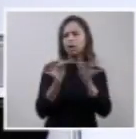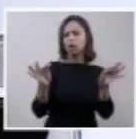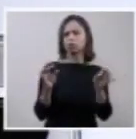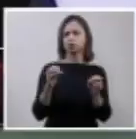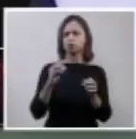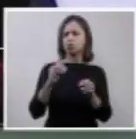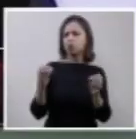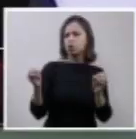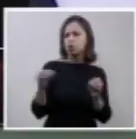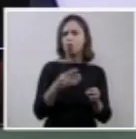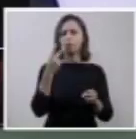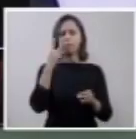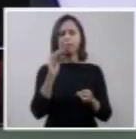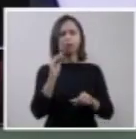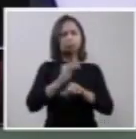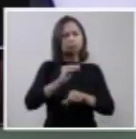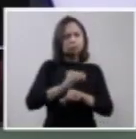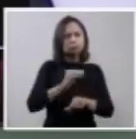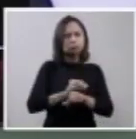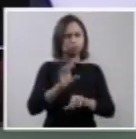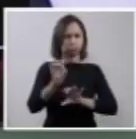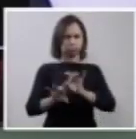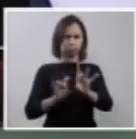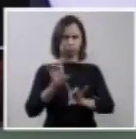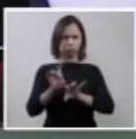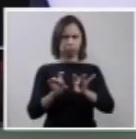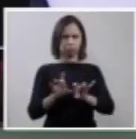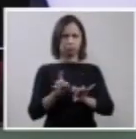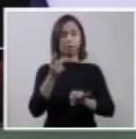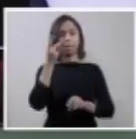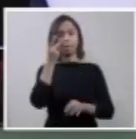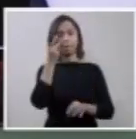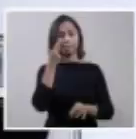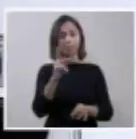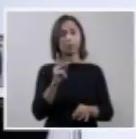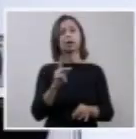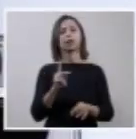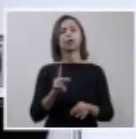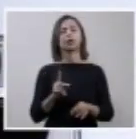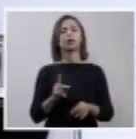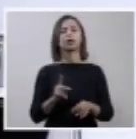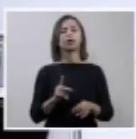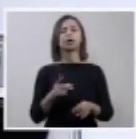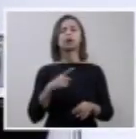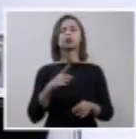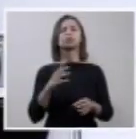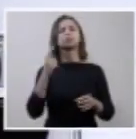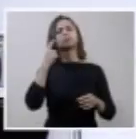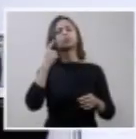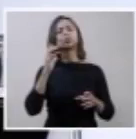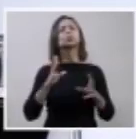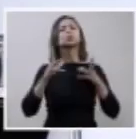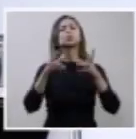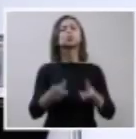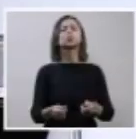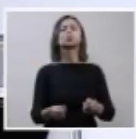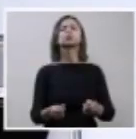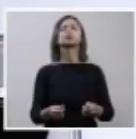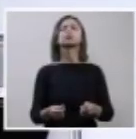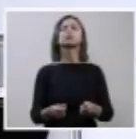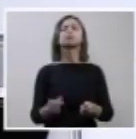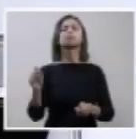necessidade de um cuidado todo especial, ao que, de novo, me refiro, eu acho que toda essa questão que